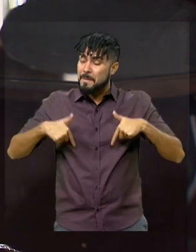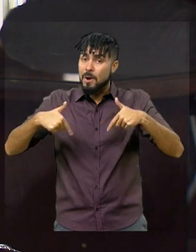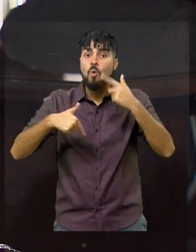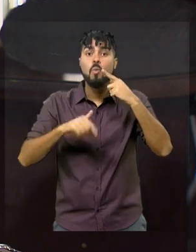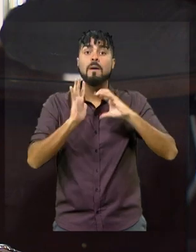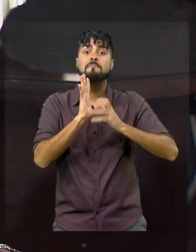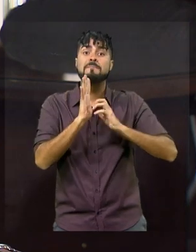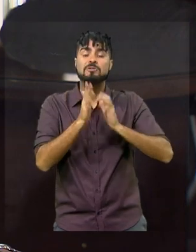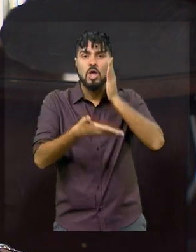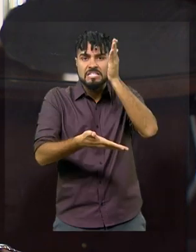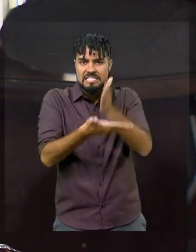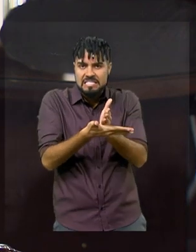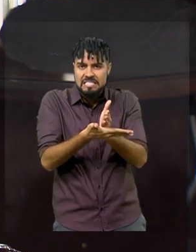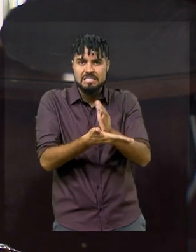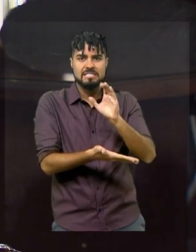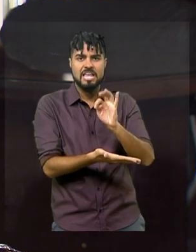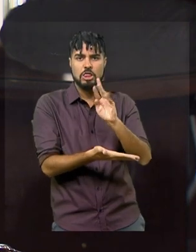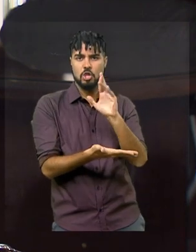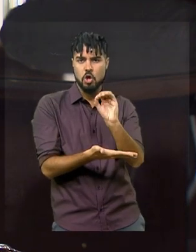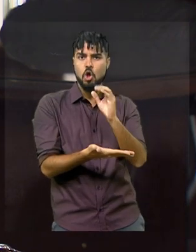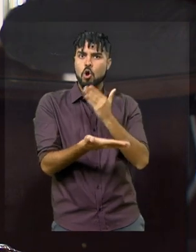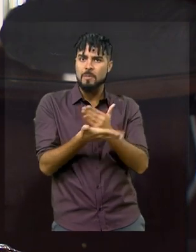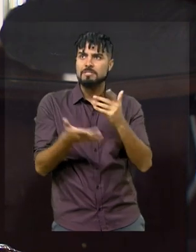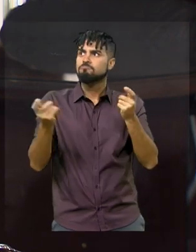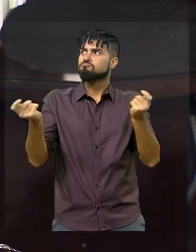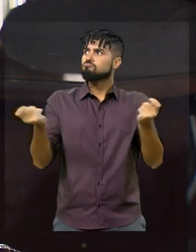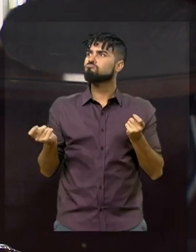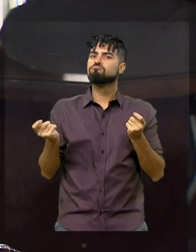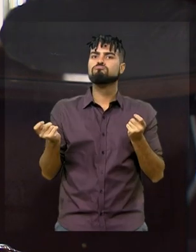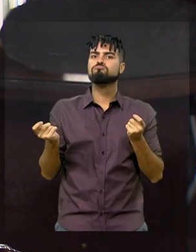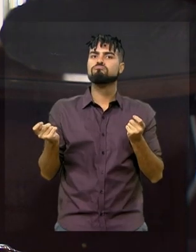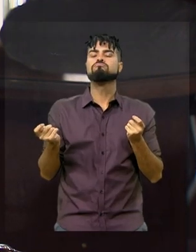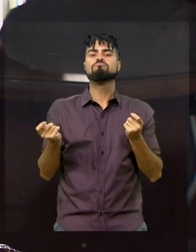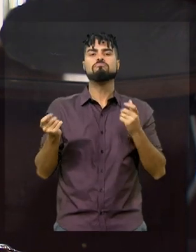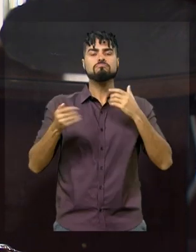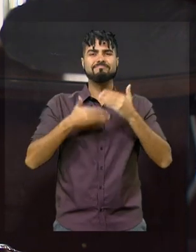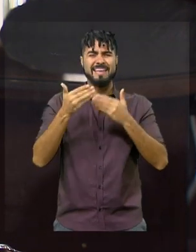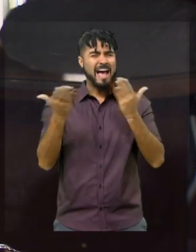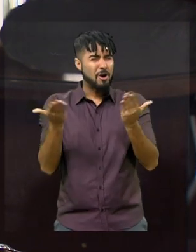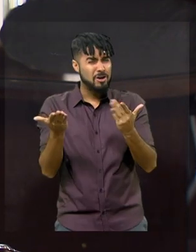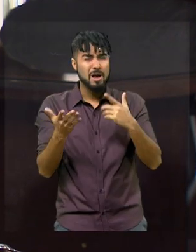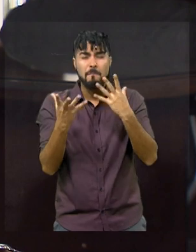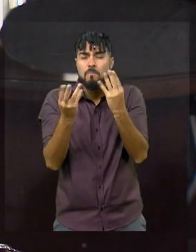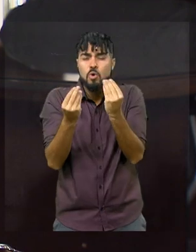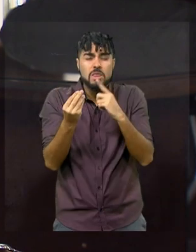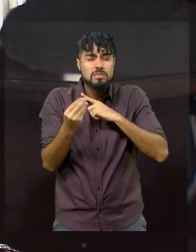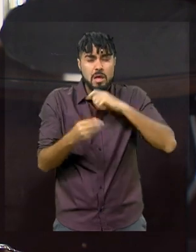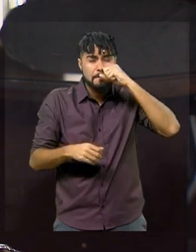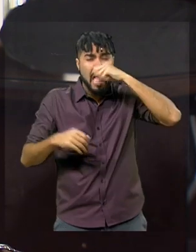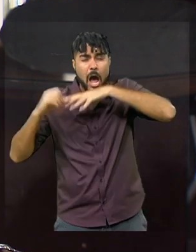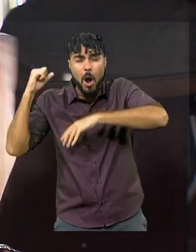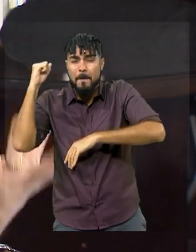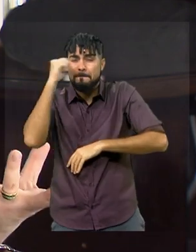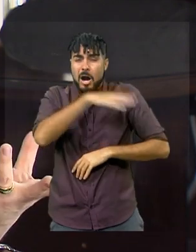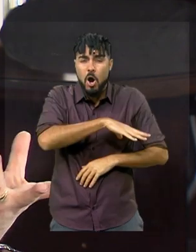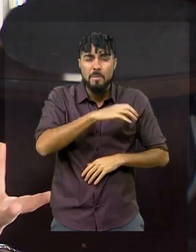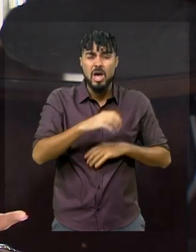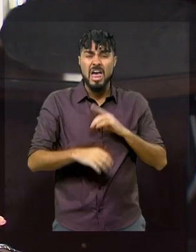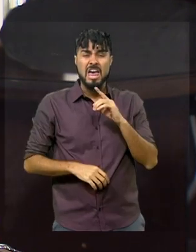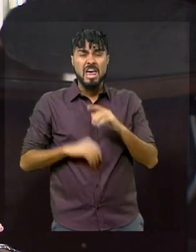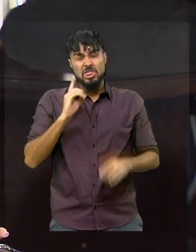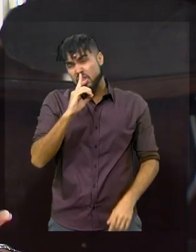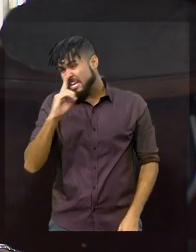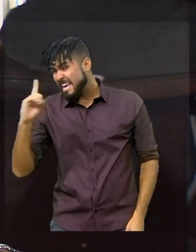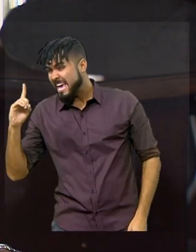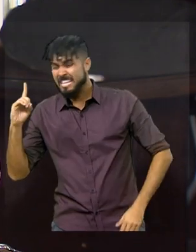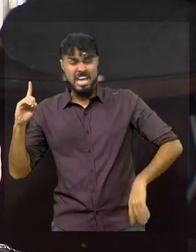centro para chamar a razão. Acho que nós estamos passando por um momento de grande intolerância, de grande radicalização. É a extrema direita